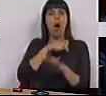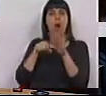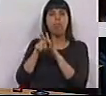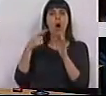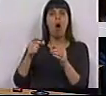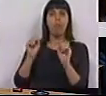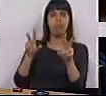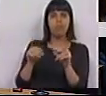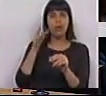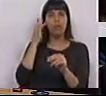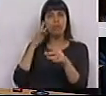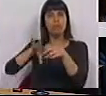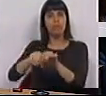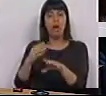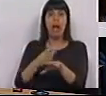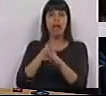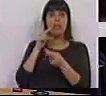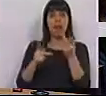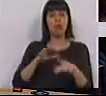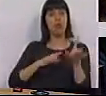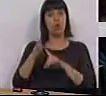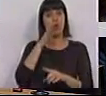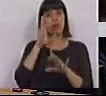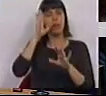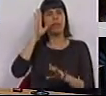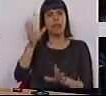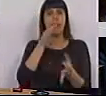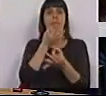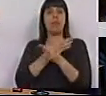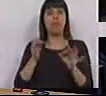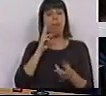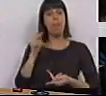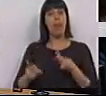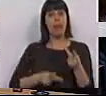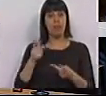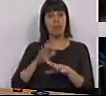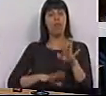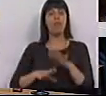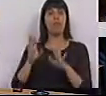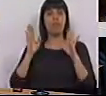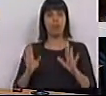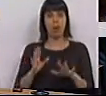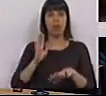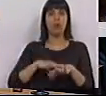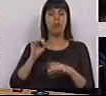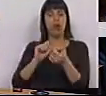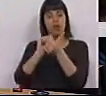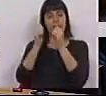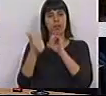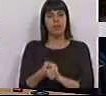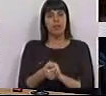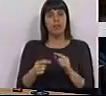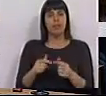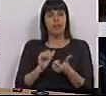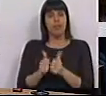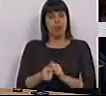imóveis a quando da avaliação. E a Sra. Deputada sabe perfeitamente que as avaliações que foram feitas na sequência da reforma